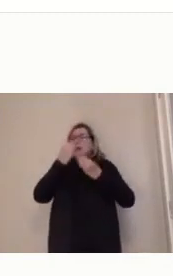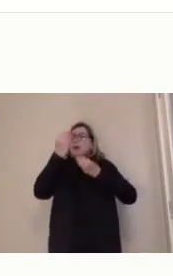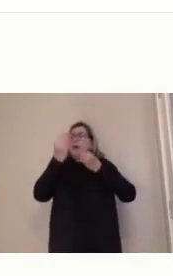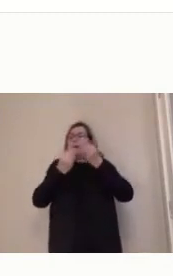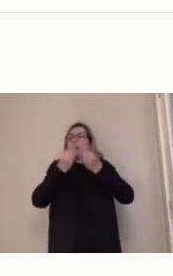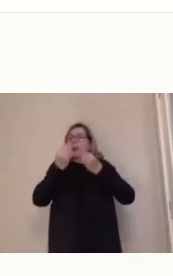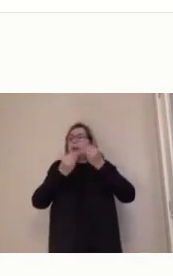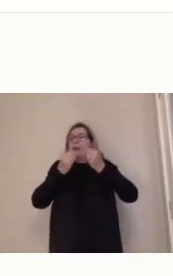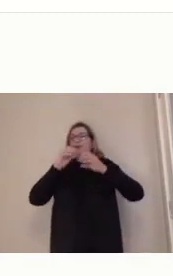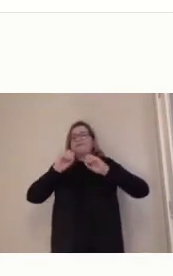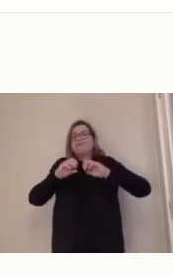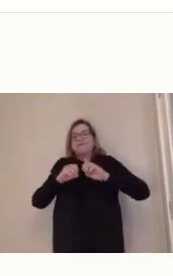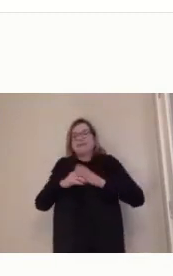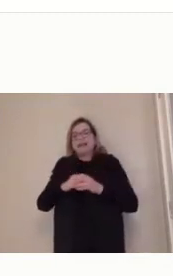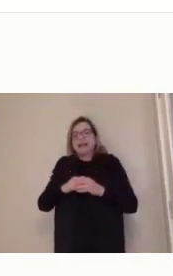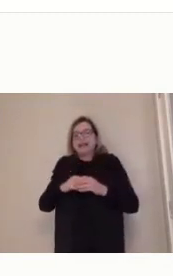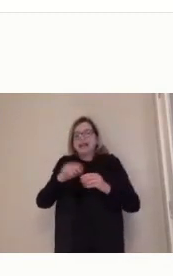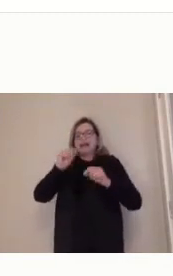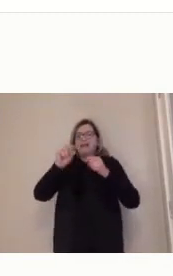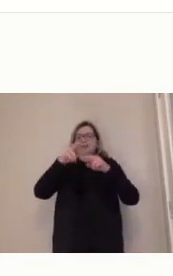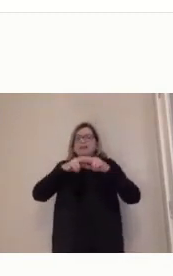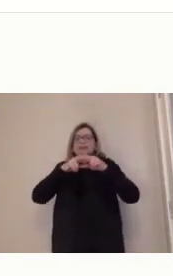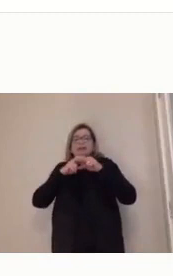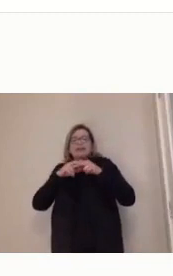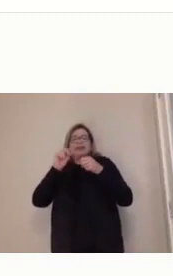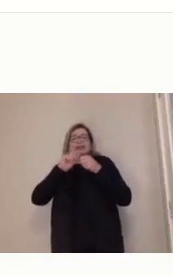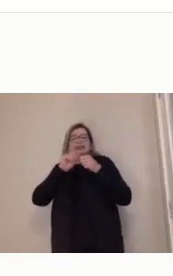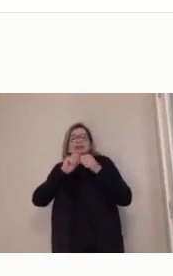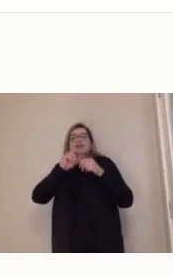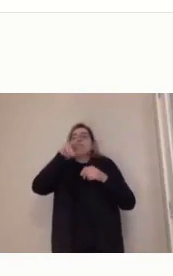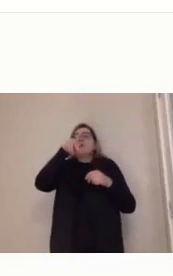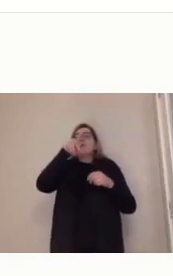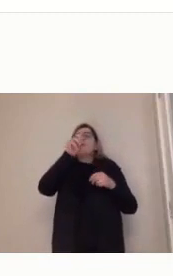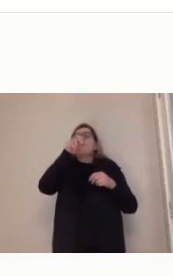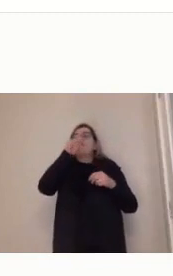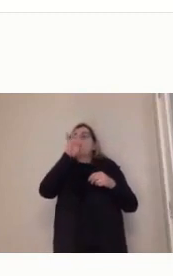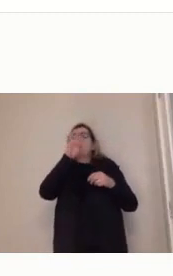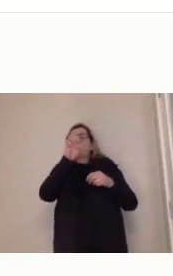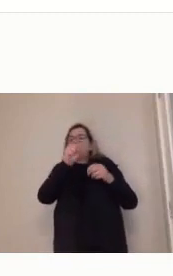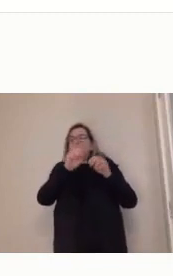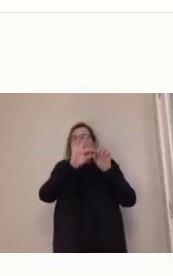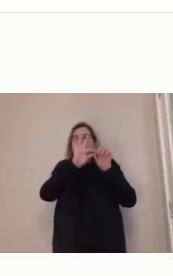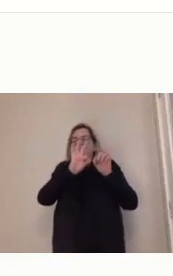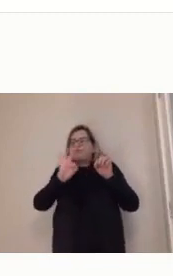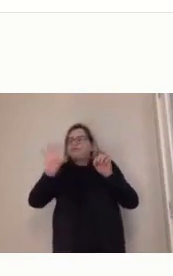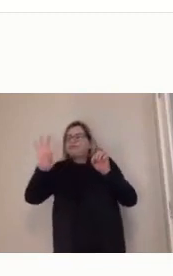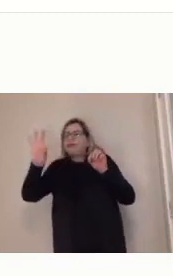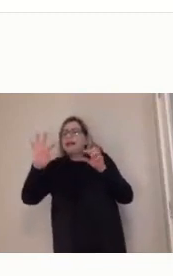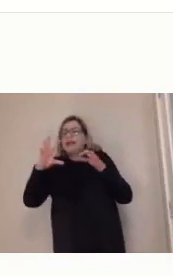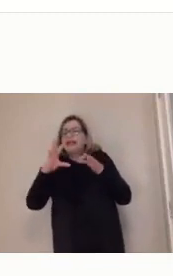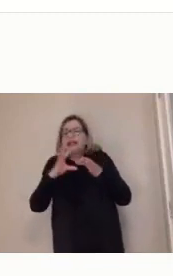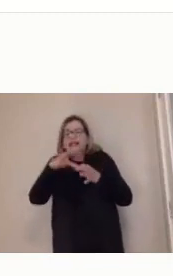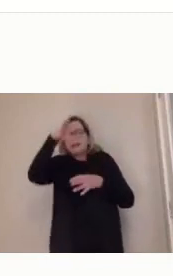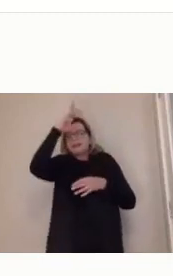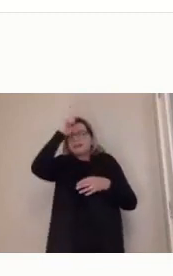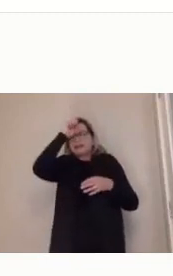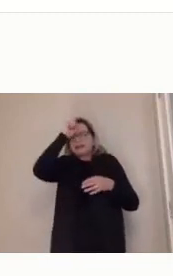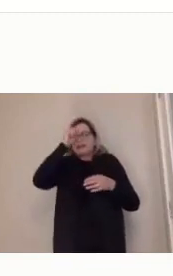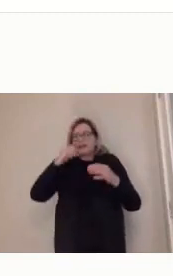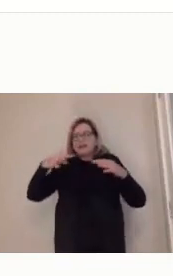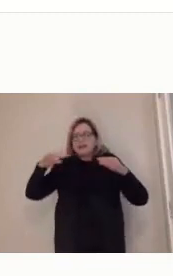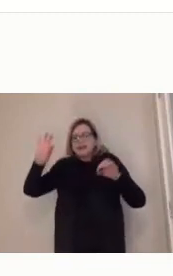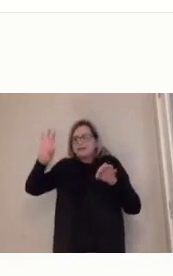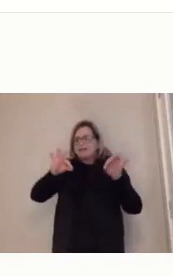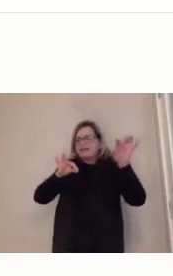aprendizado e no conhecimento, tá? Então, esse entrelaçamento de processos e ações que vão estabelecer essas